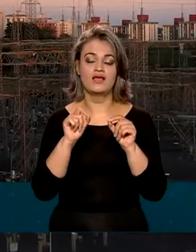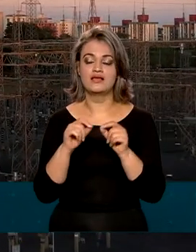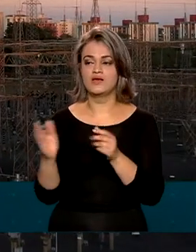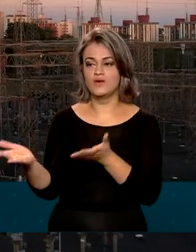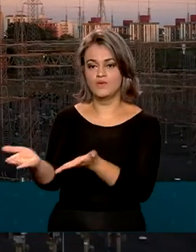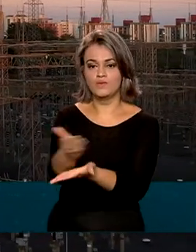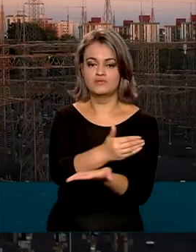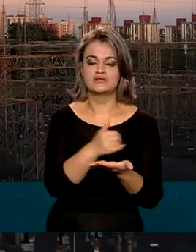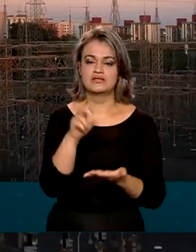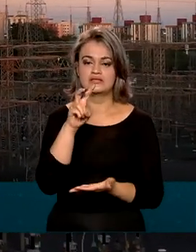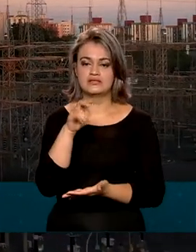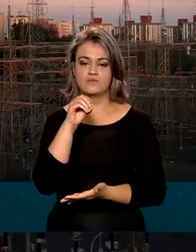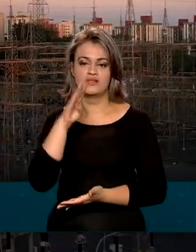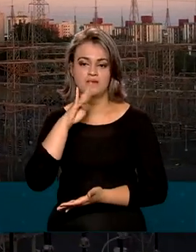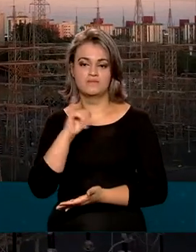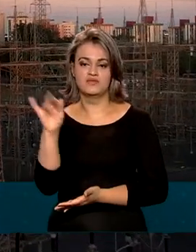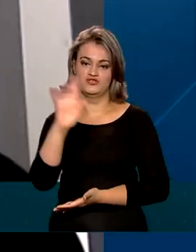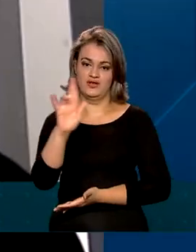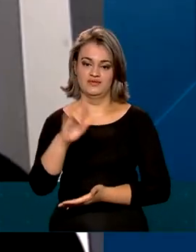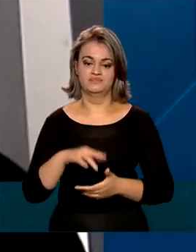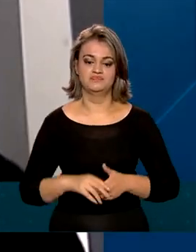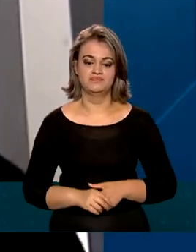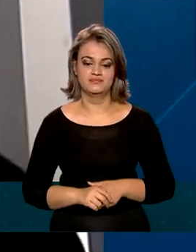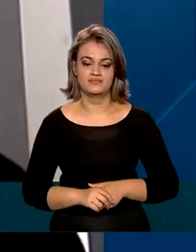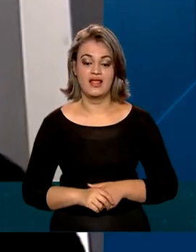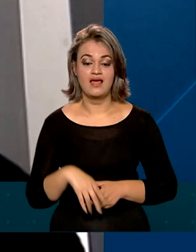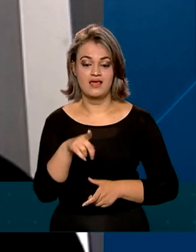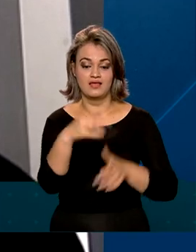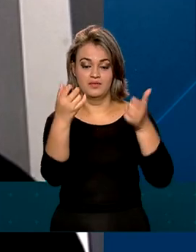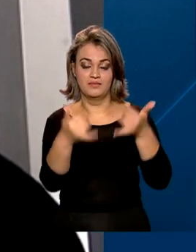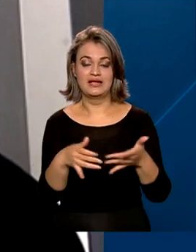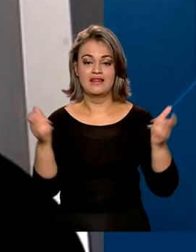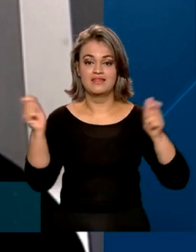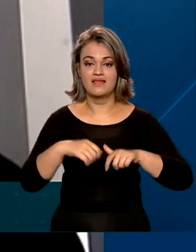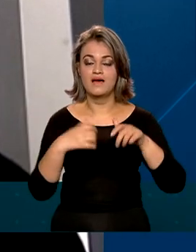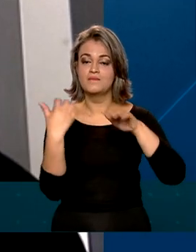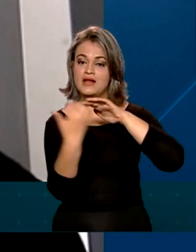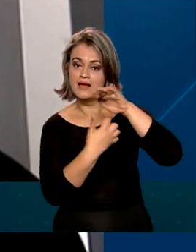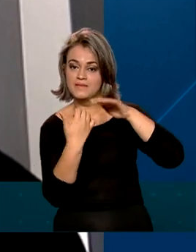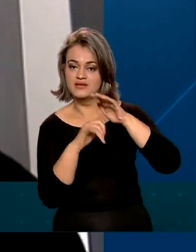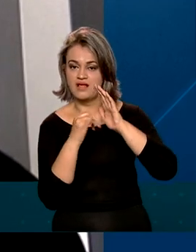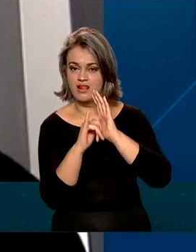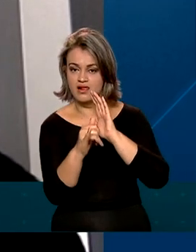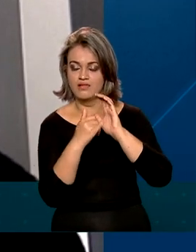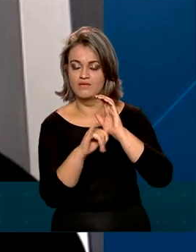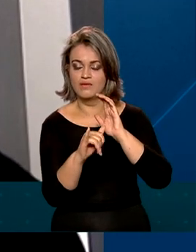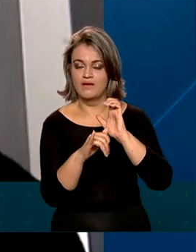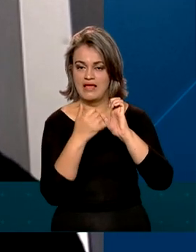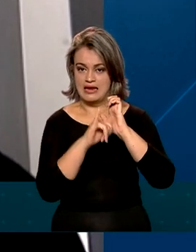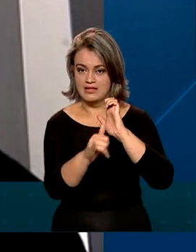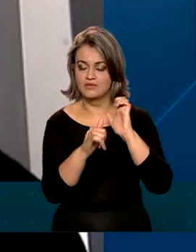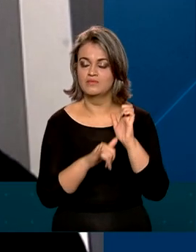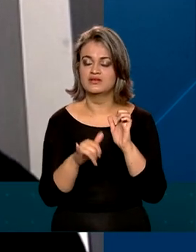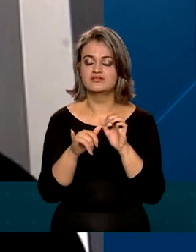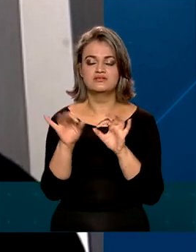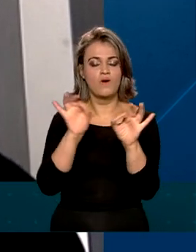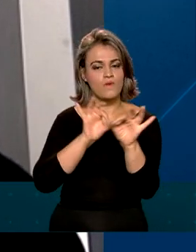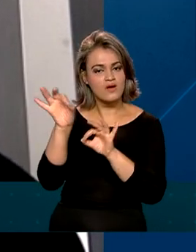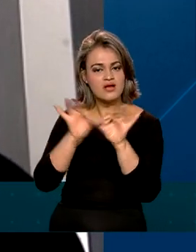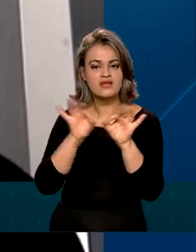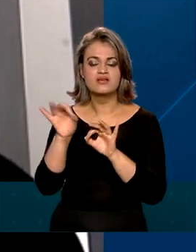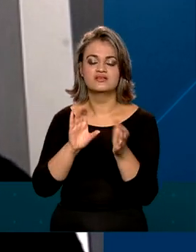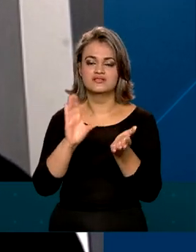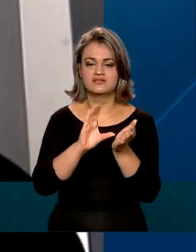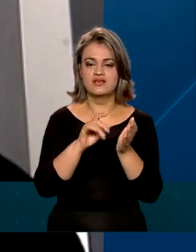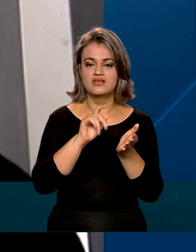arrecadados mais de 50 bilhões de reais. Vai permitir que a empresa se dinamize e acompanhe e realize os